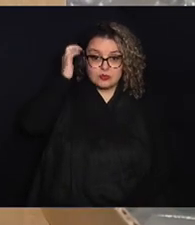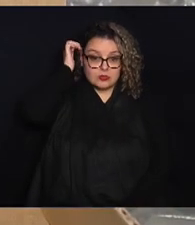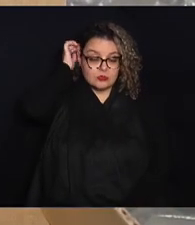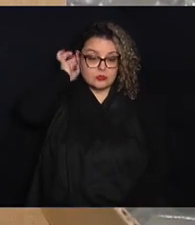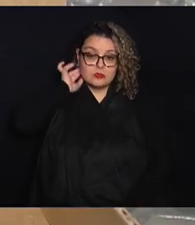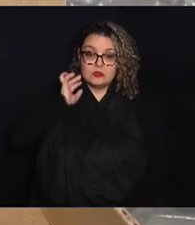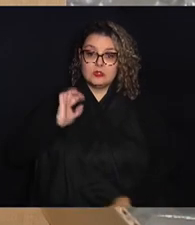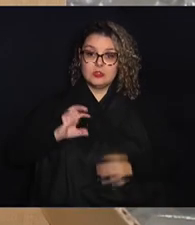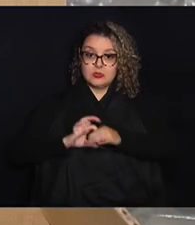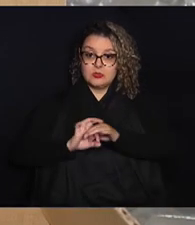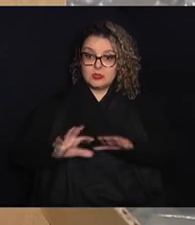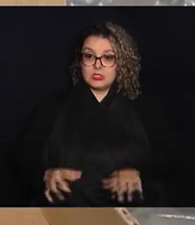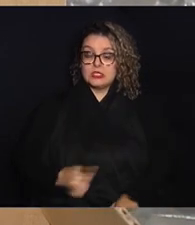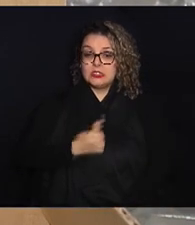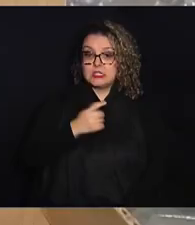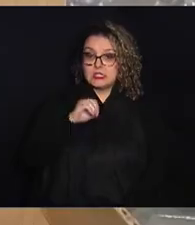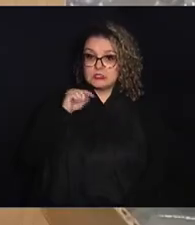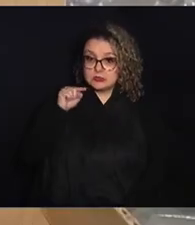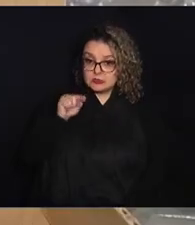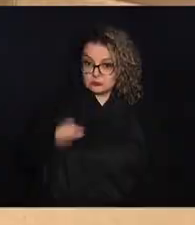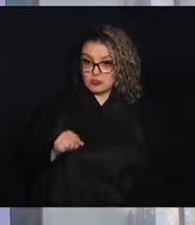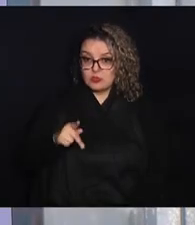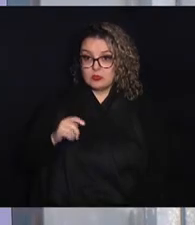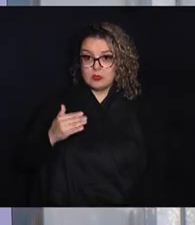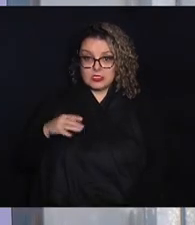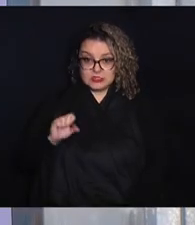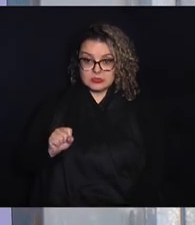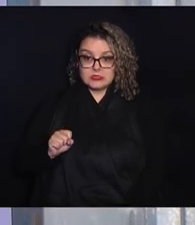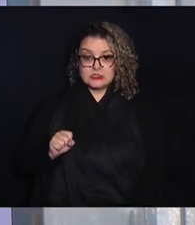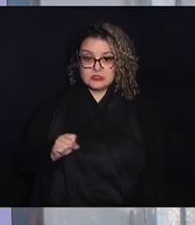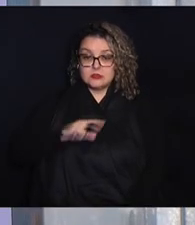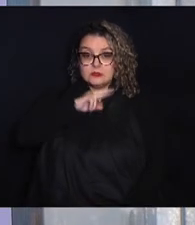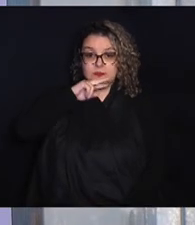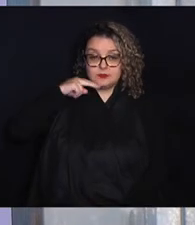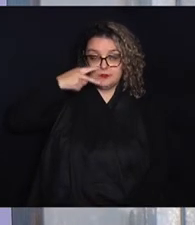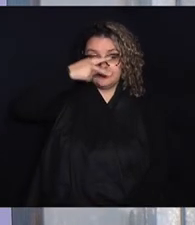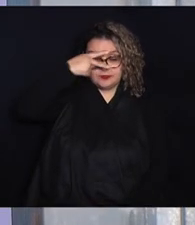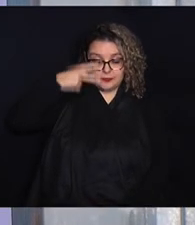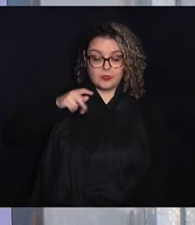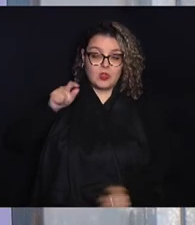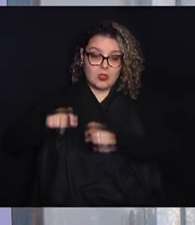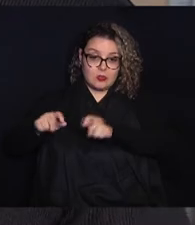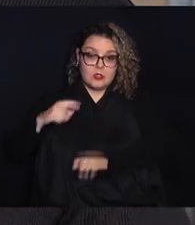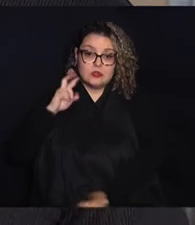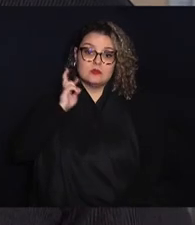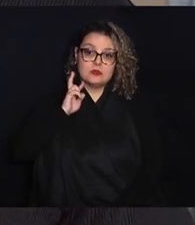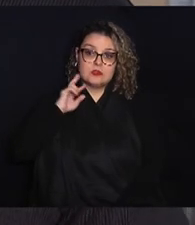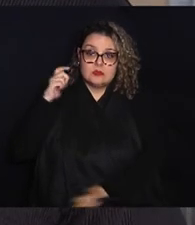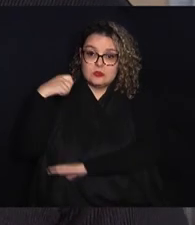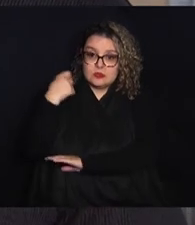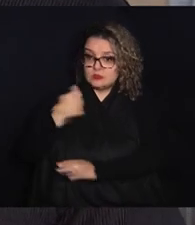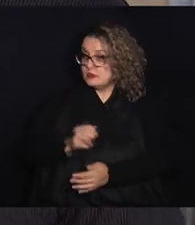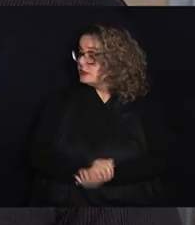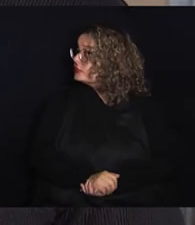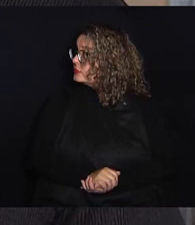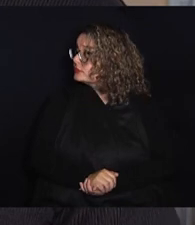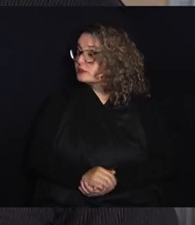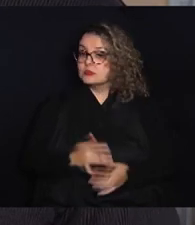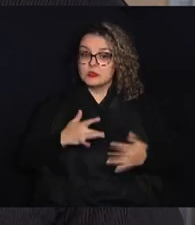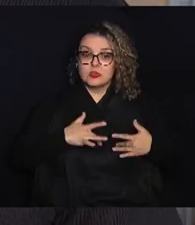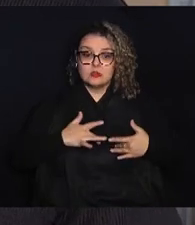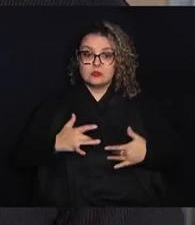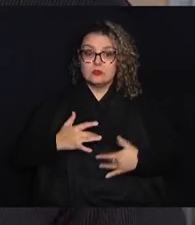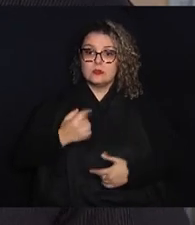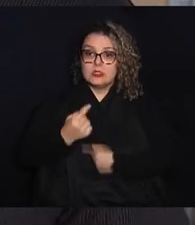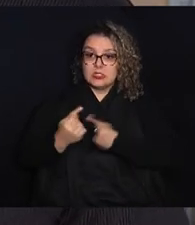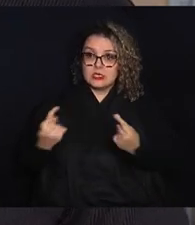destinando cerca de 10 mil peças íntimas para os desabrigados do Rio Grande do Sul. Pedir doação para cada fabricante,